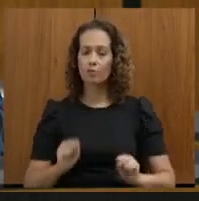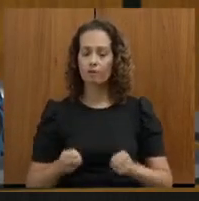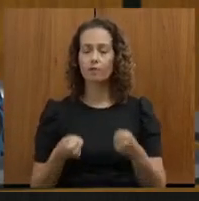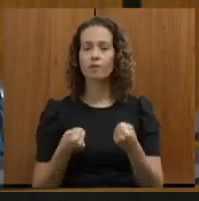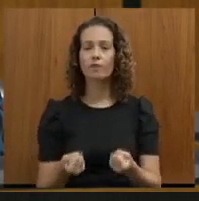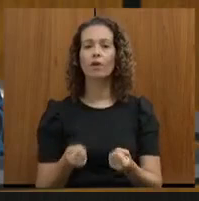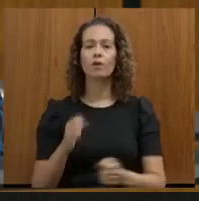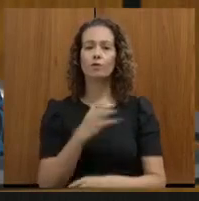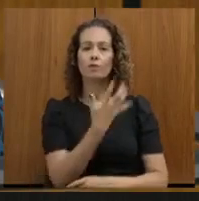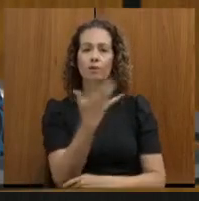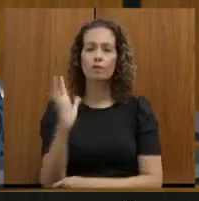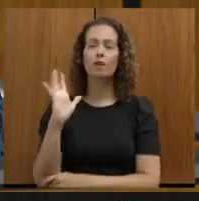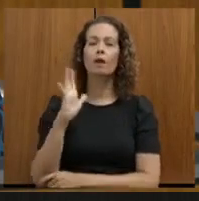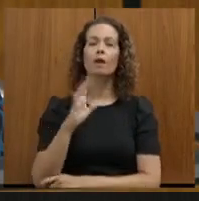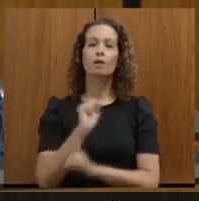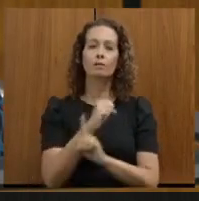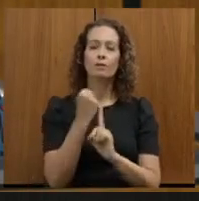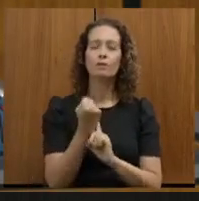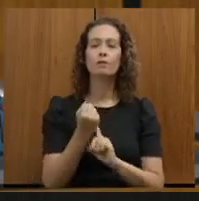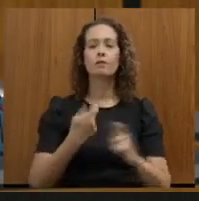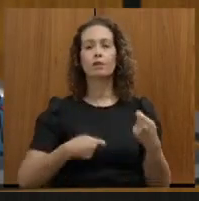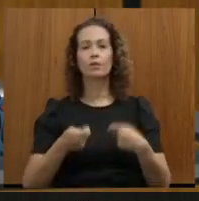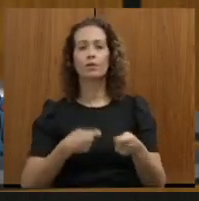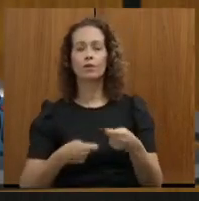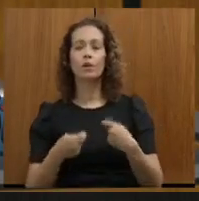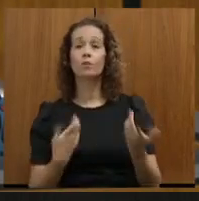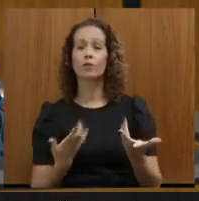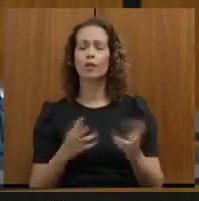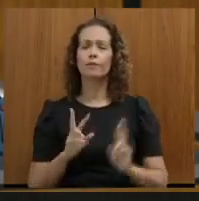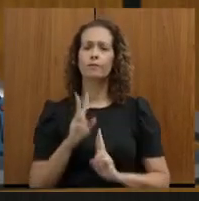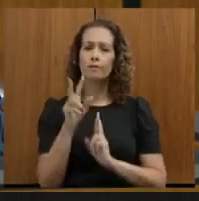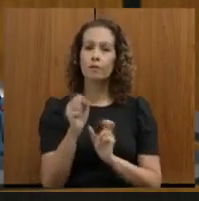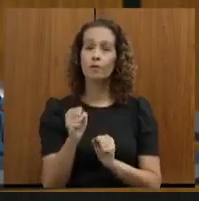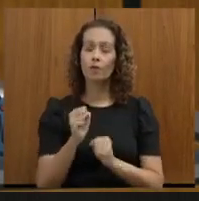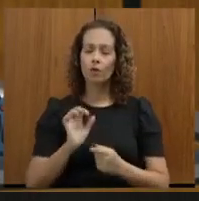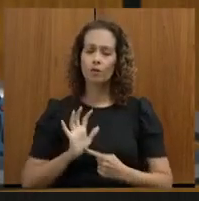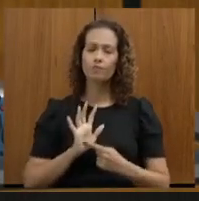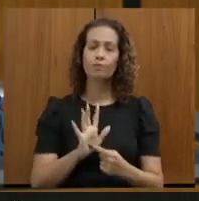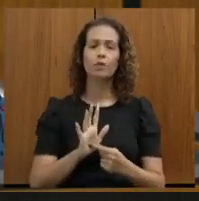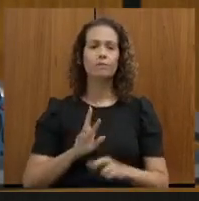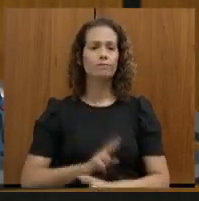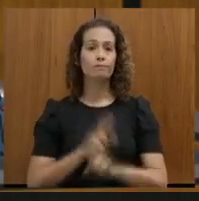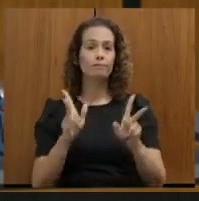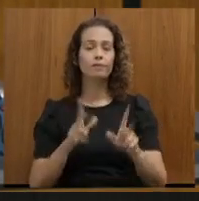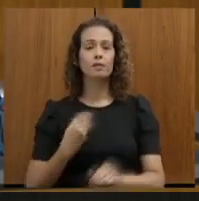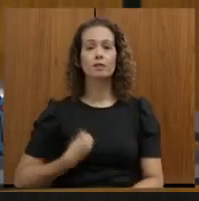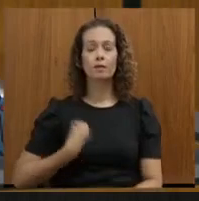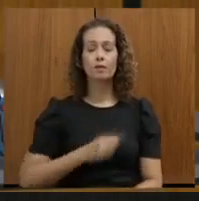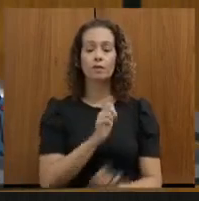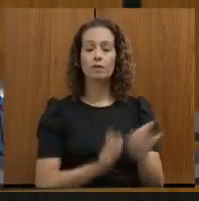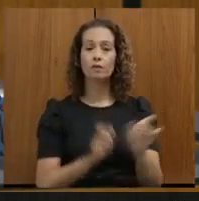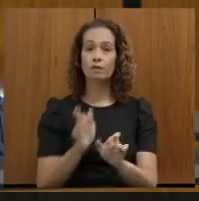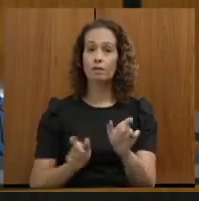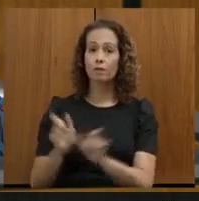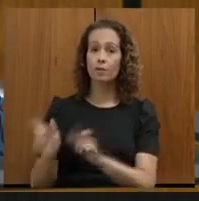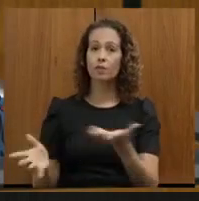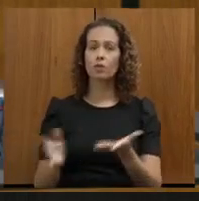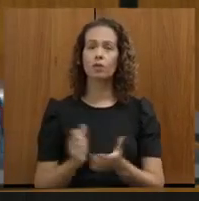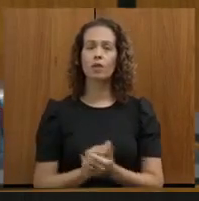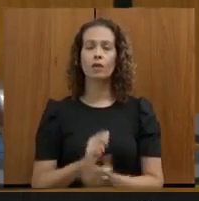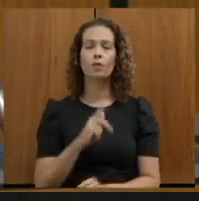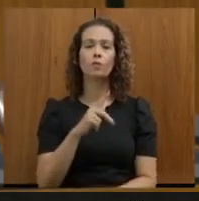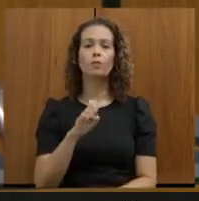ambiental e econômico, um forte impacto na vida das pessoas, com um dos mais altos pedágios